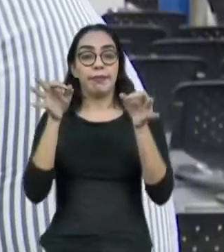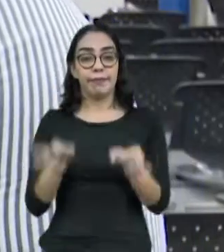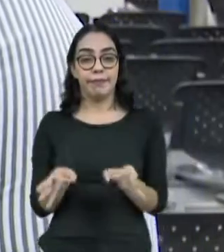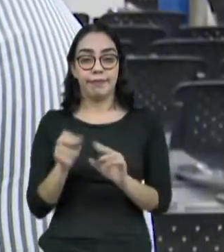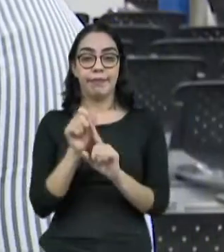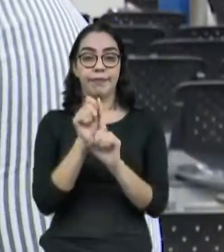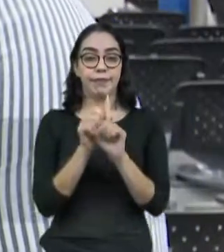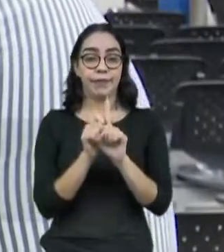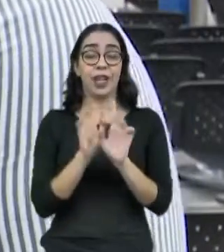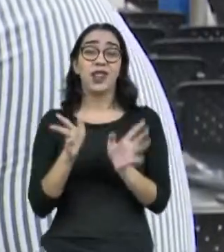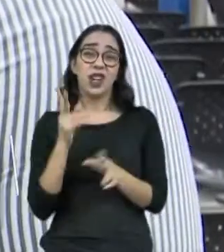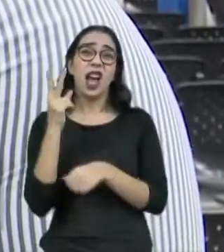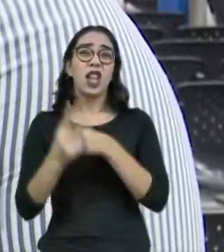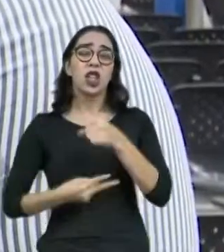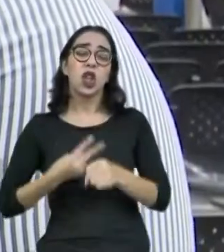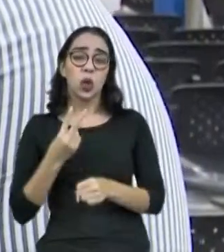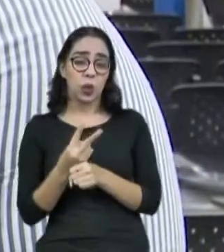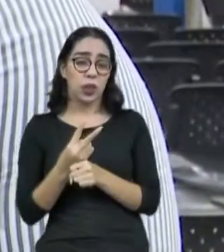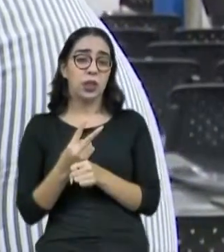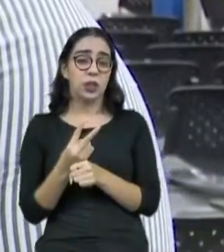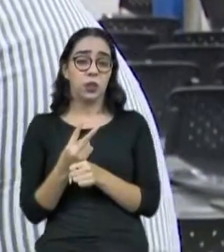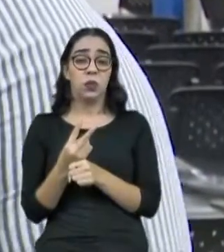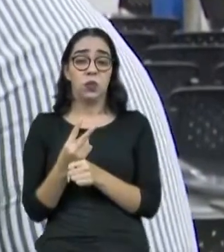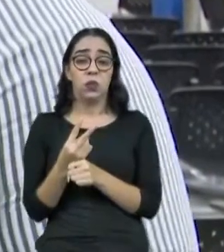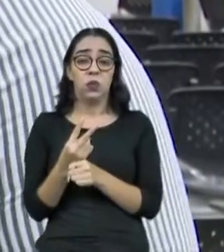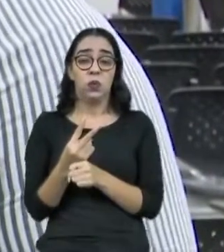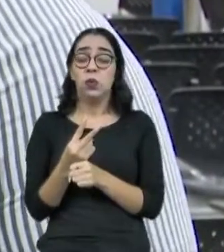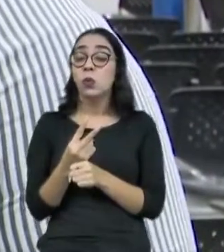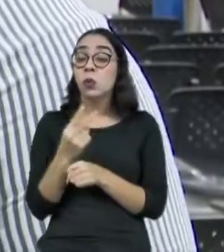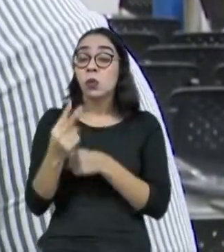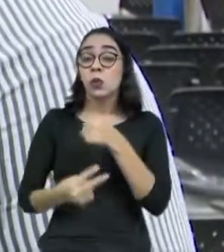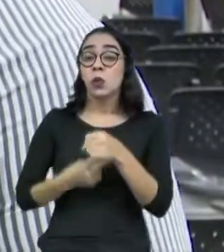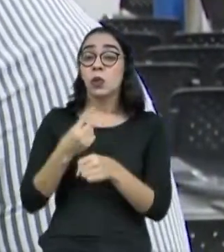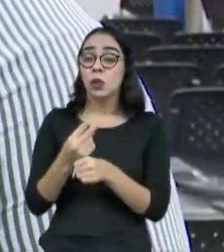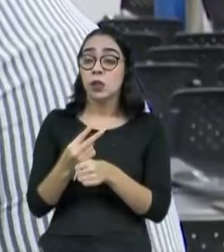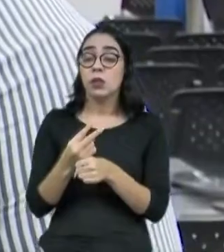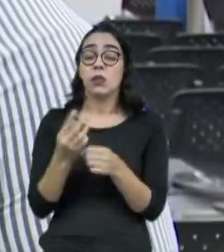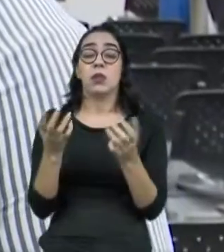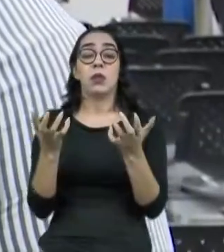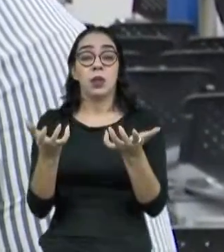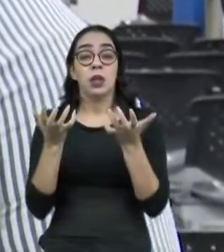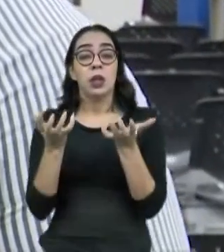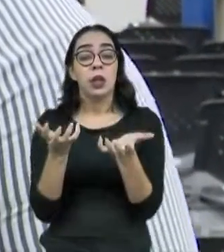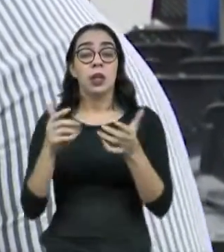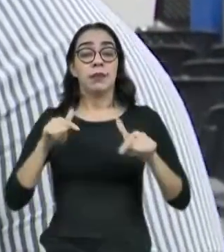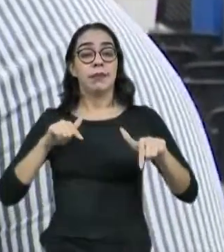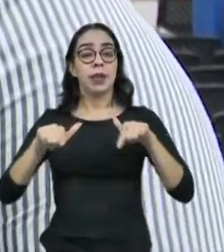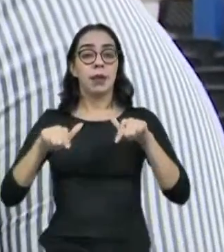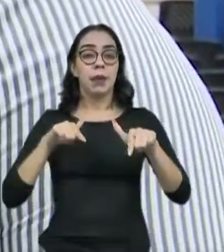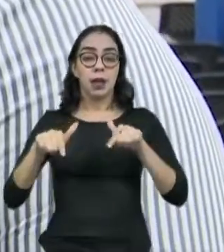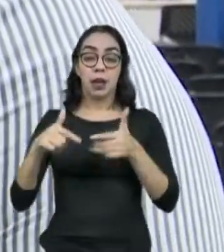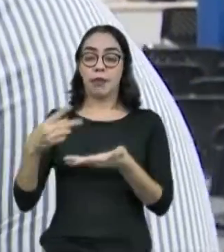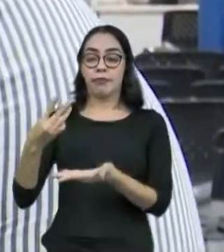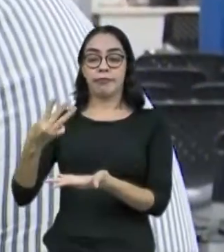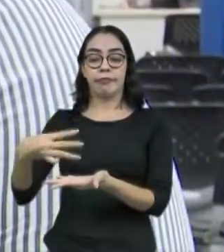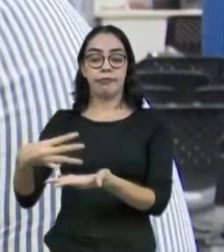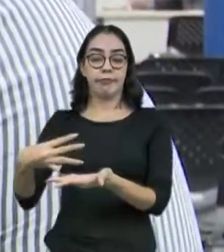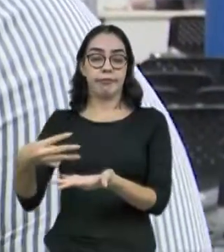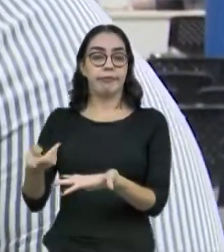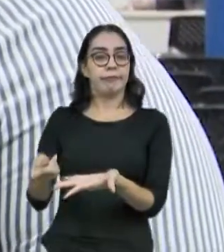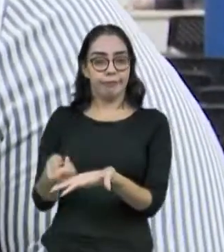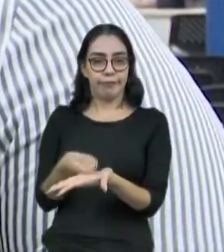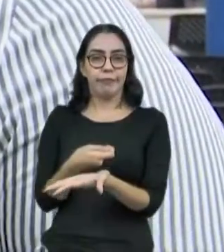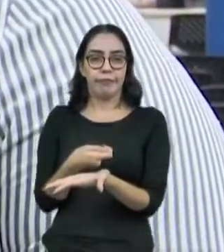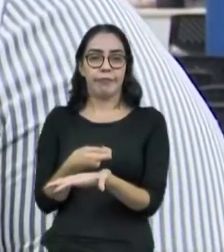Está com os dois anos já que eu tento, assim, que eu tive aquela disposição de querer um dia trabalhar com carteira assinada, né? Dois anos.